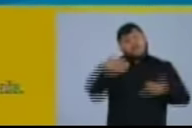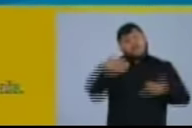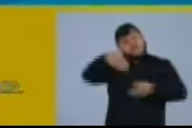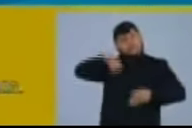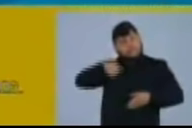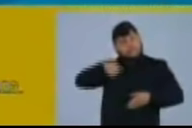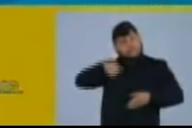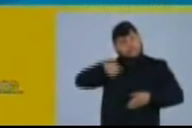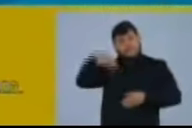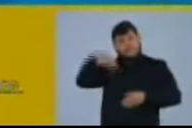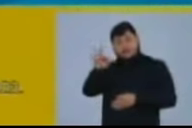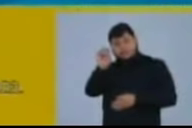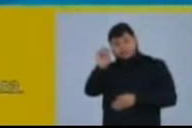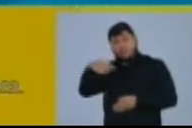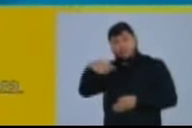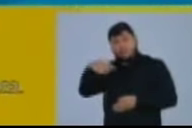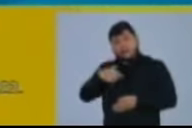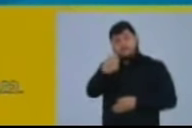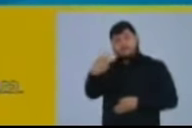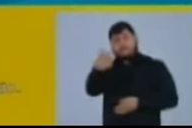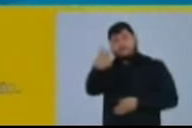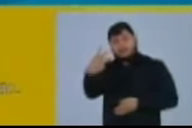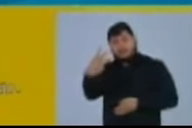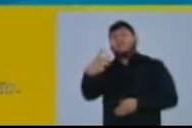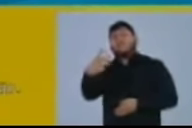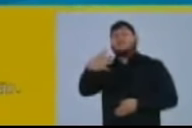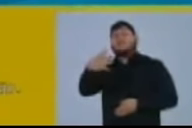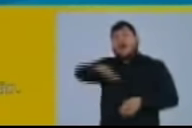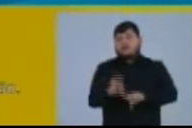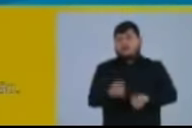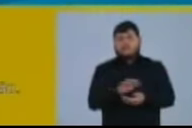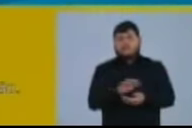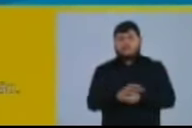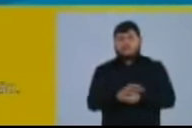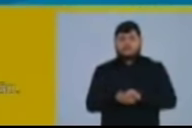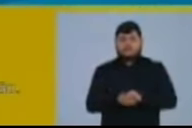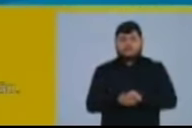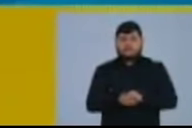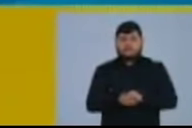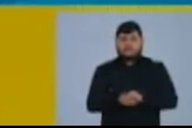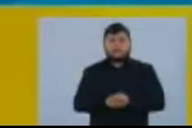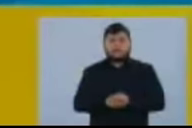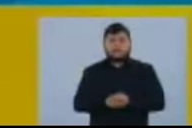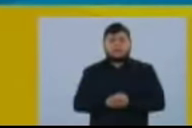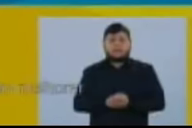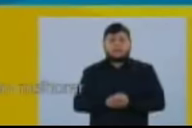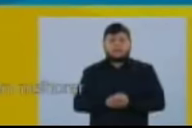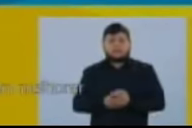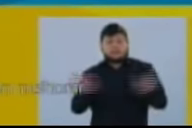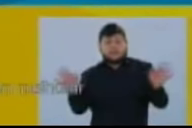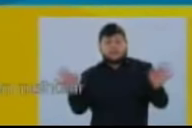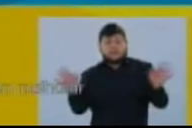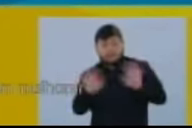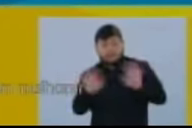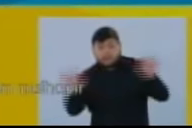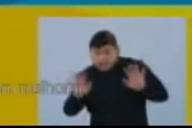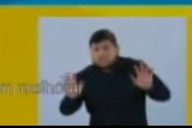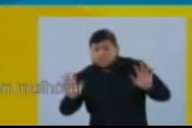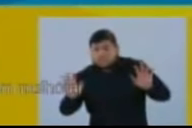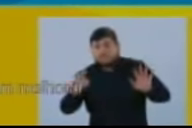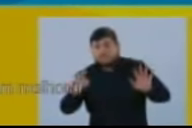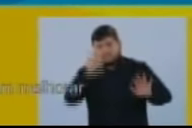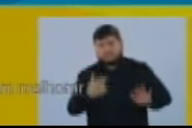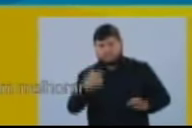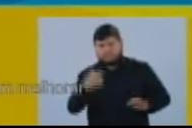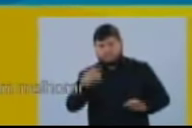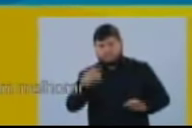Para deputado federal, vote 2323. Marrafon, o federal da educação. Amigos, a saúde e a educação